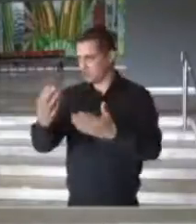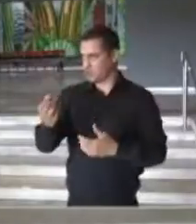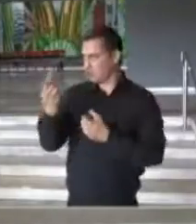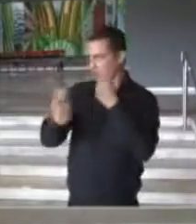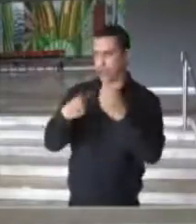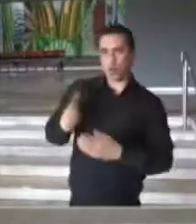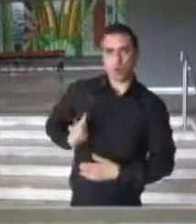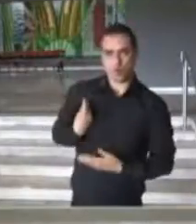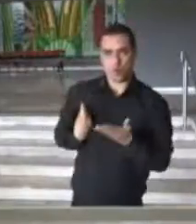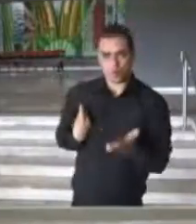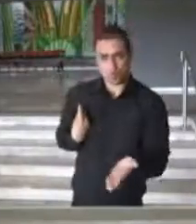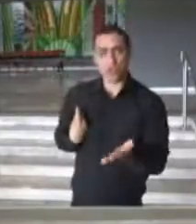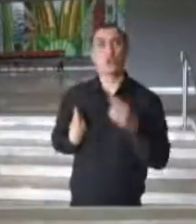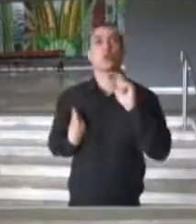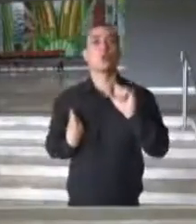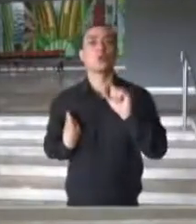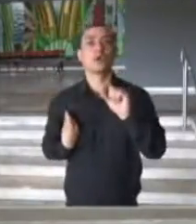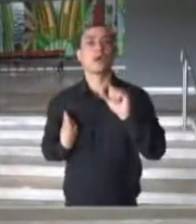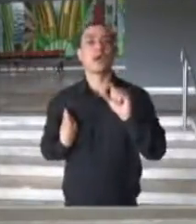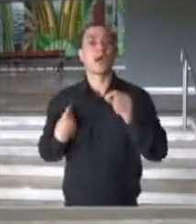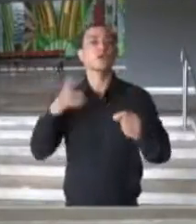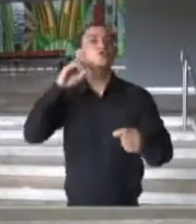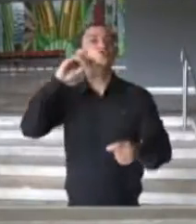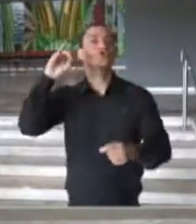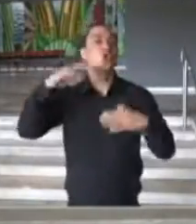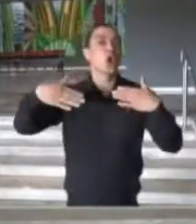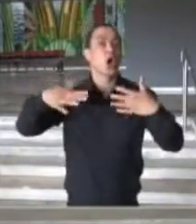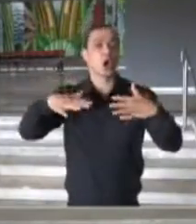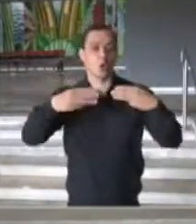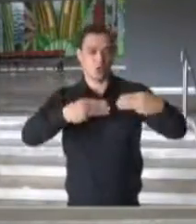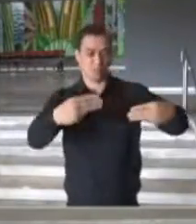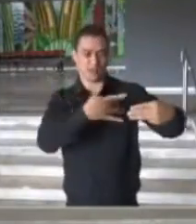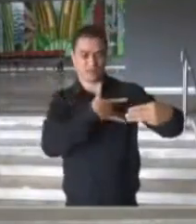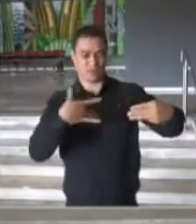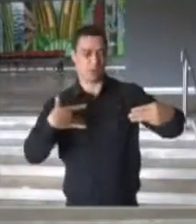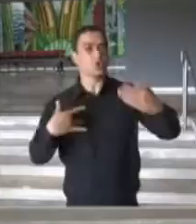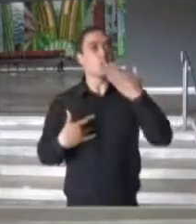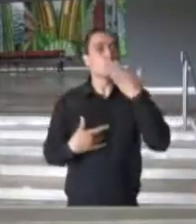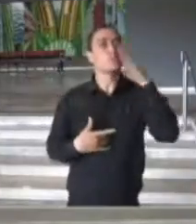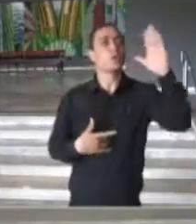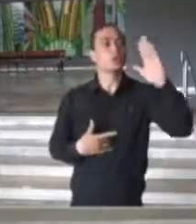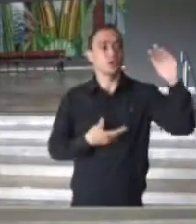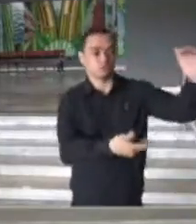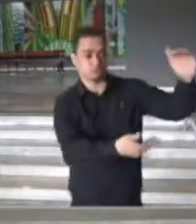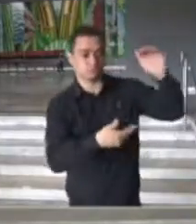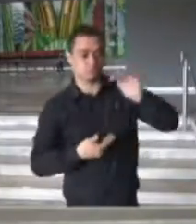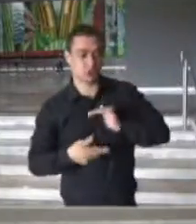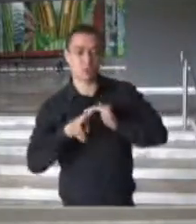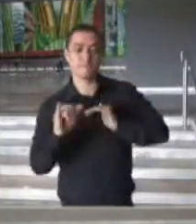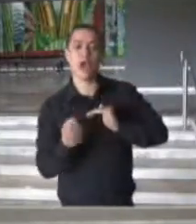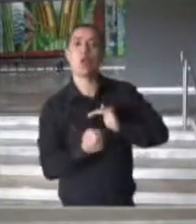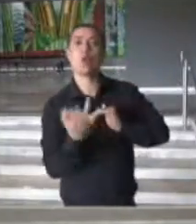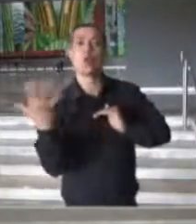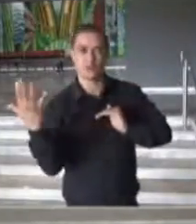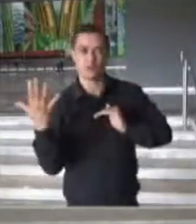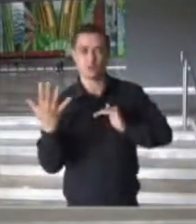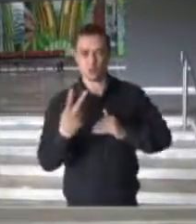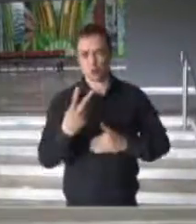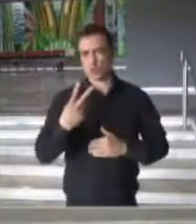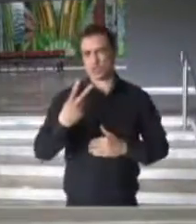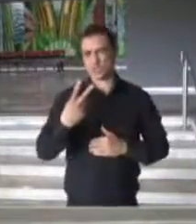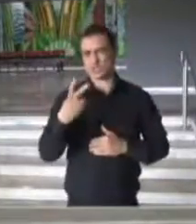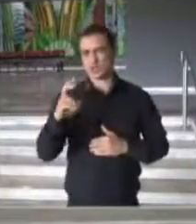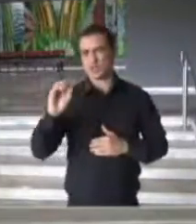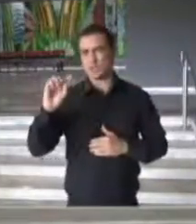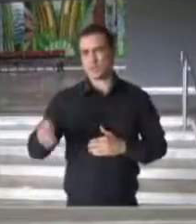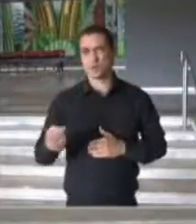comparecem, qual a data prevista prometida pelo Ministério da Saúde para a entrega desse quantitativo de vacinas, lamentando que é número